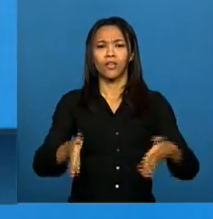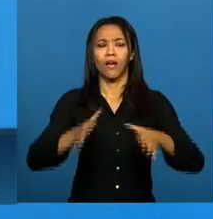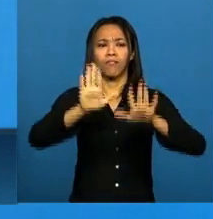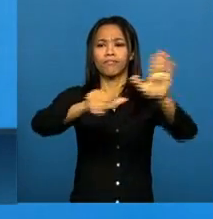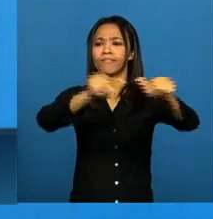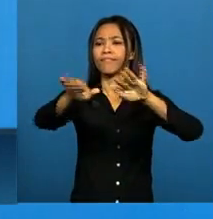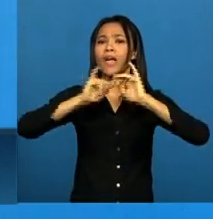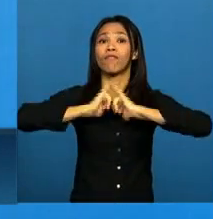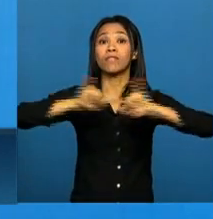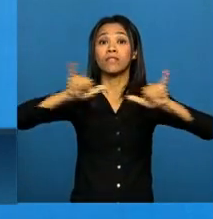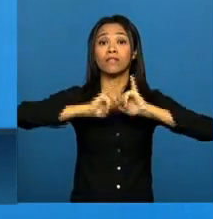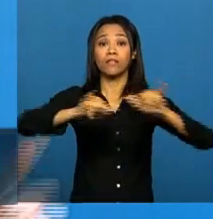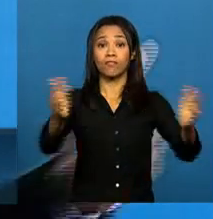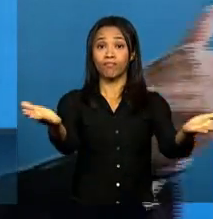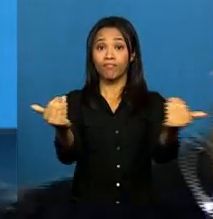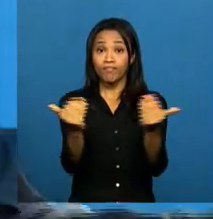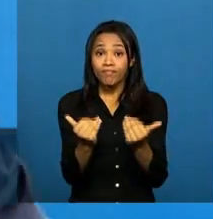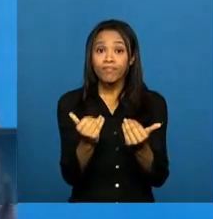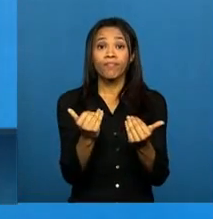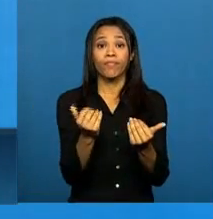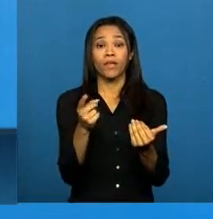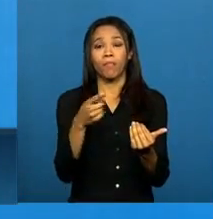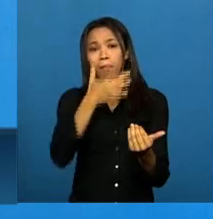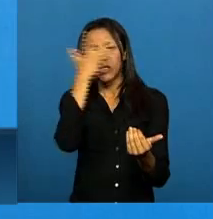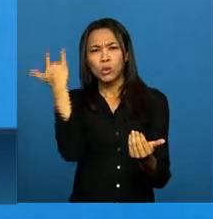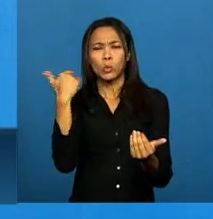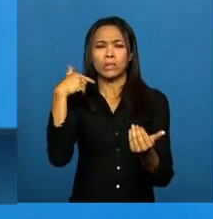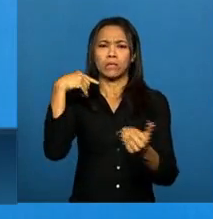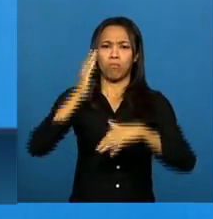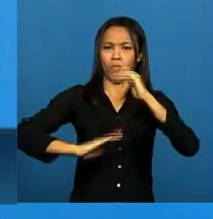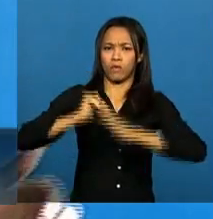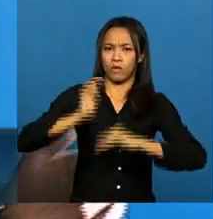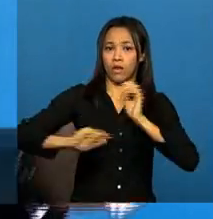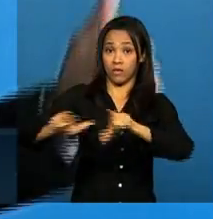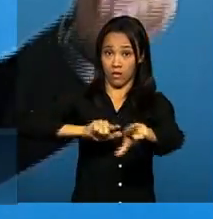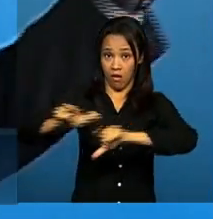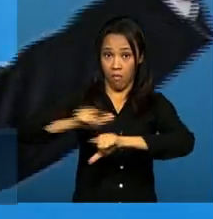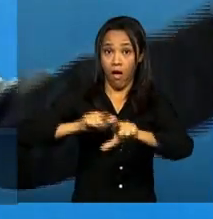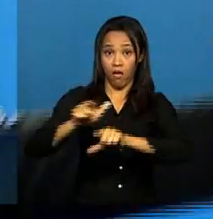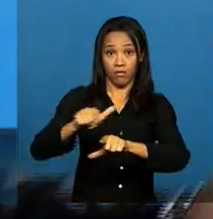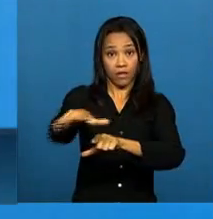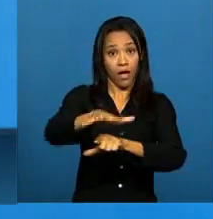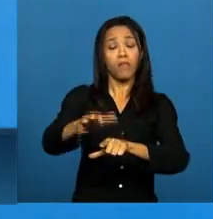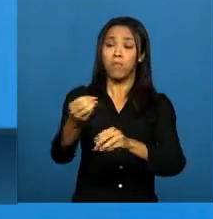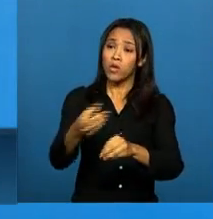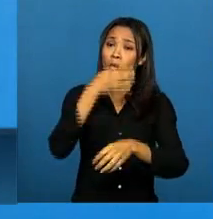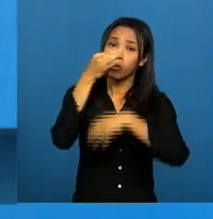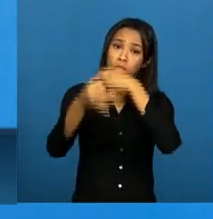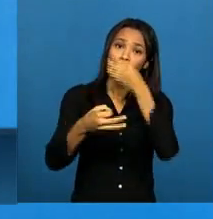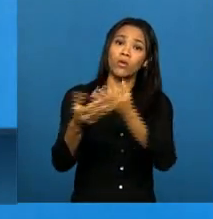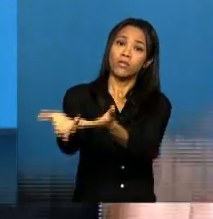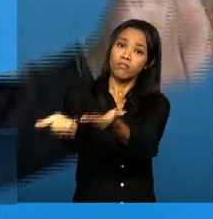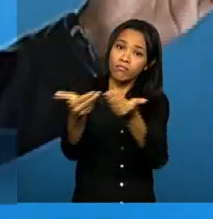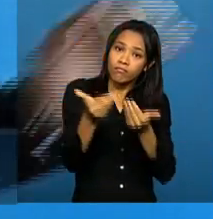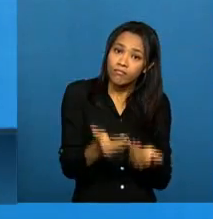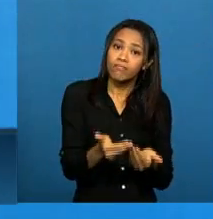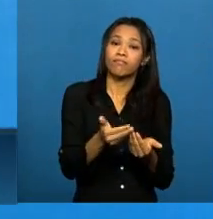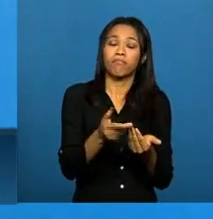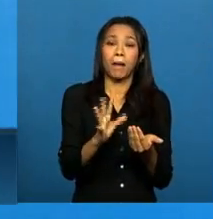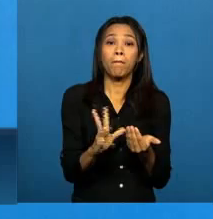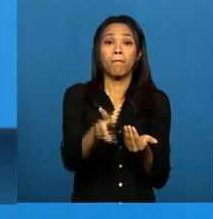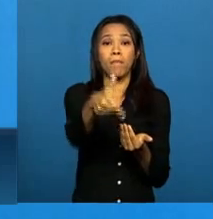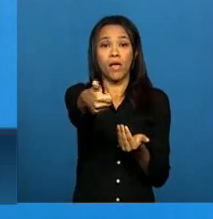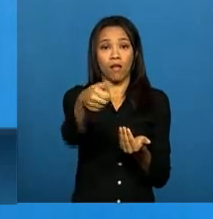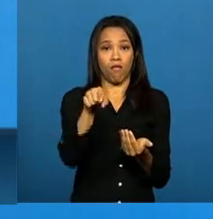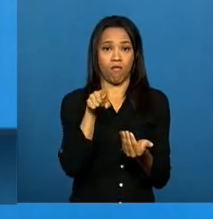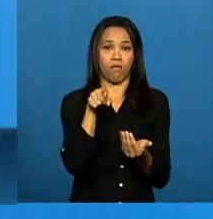para que desenvolvedores da internet também possam encaminhar sugestões de aperfeiçoamento à